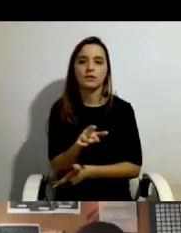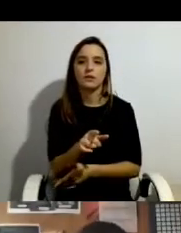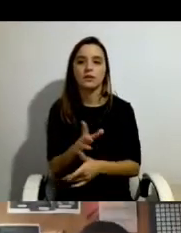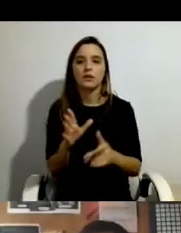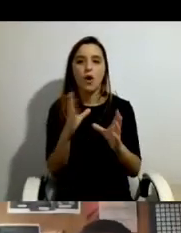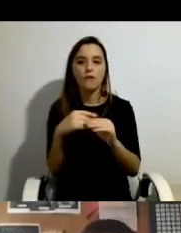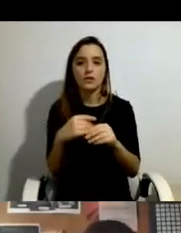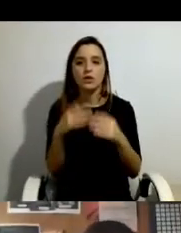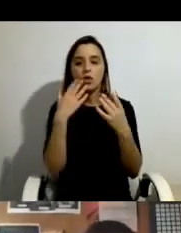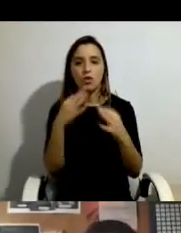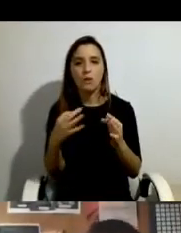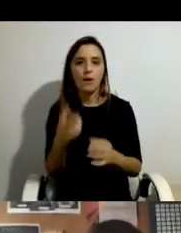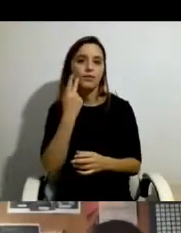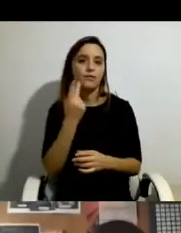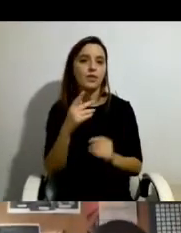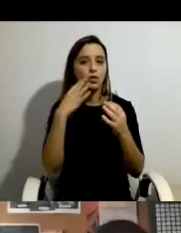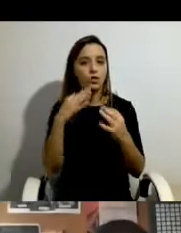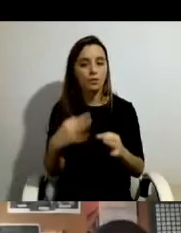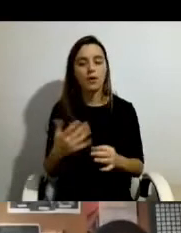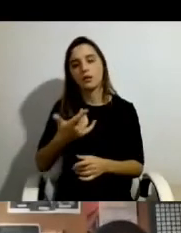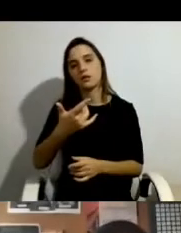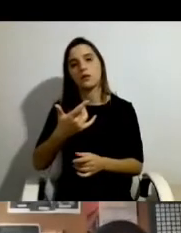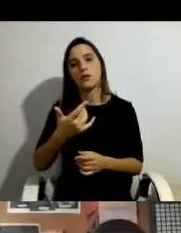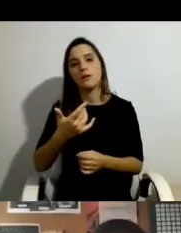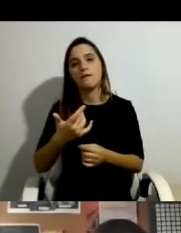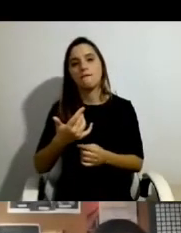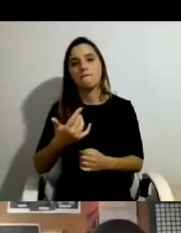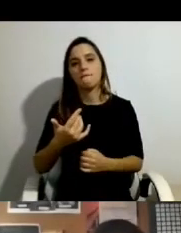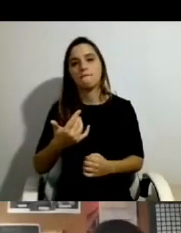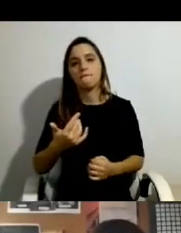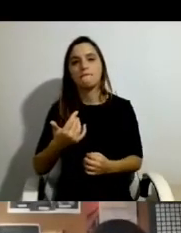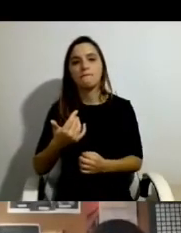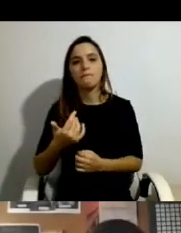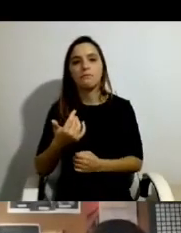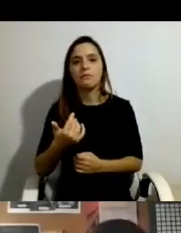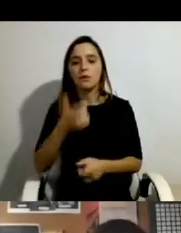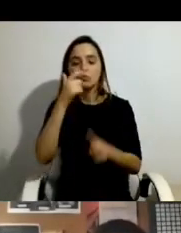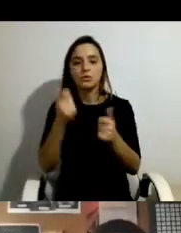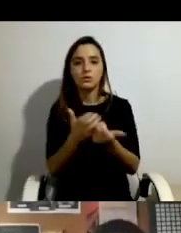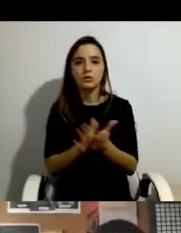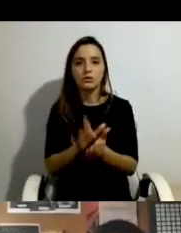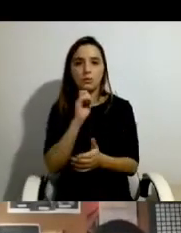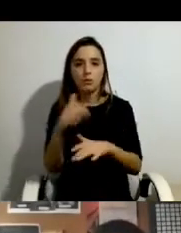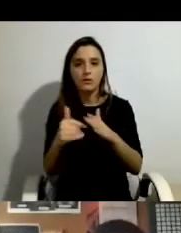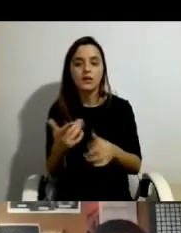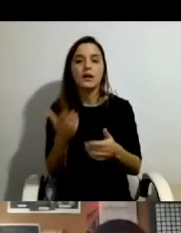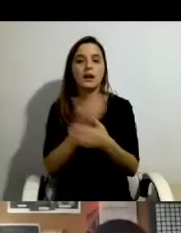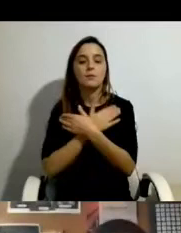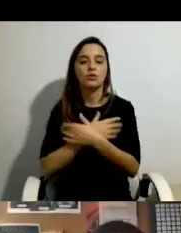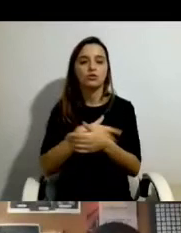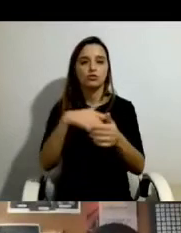sobre a vida banal com todas as pessoas, poder fazer, estar com os amigos, sem ter